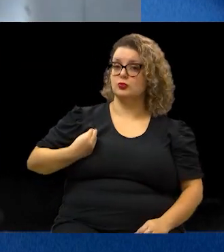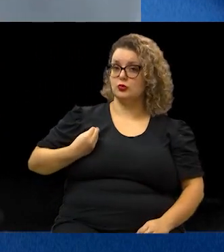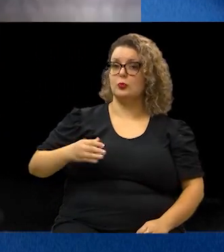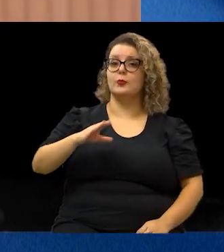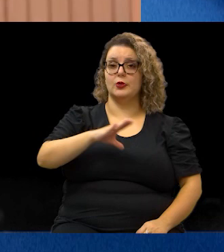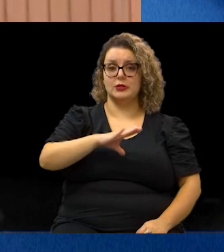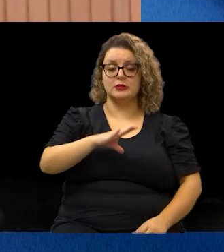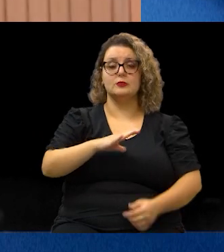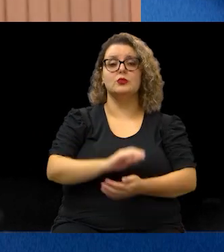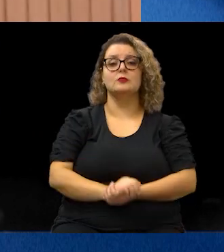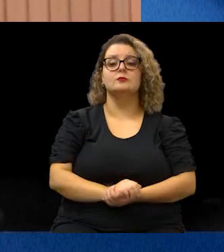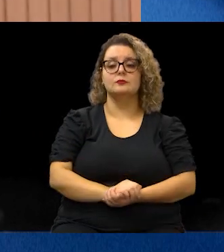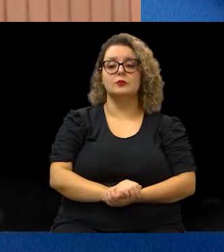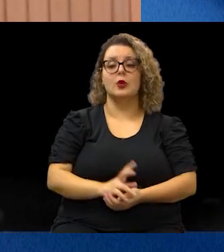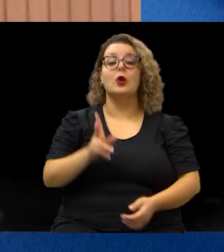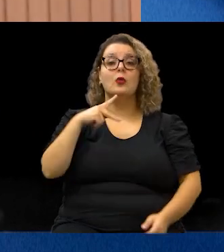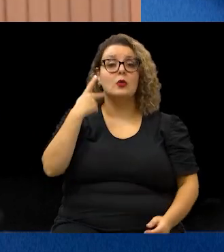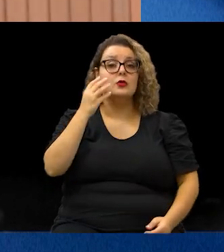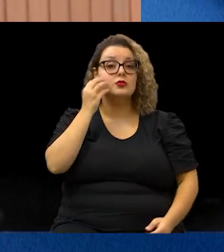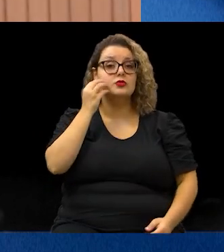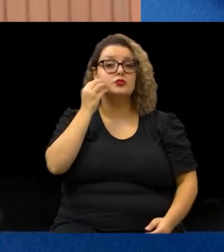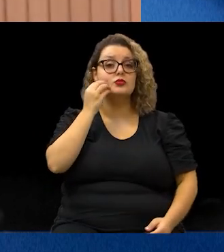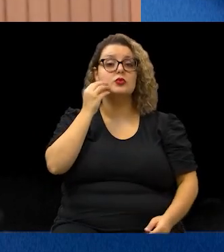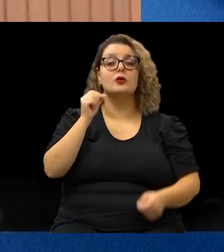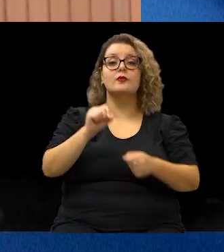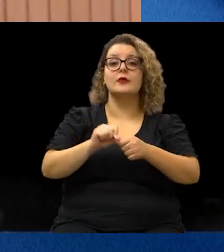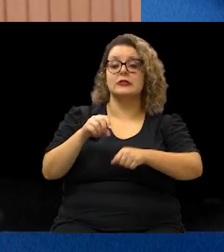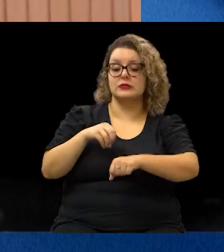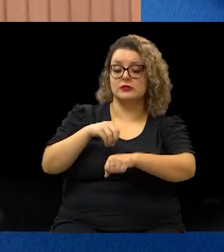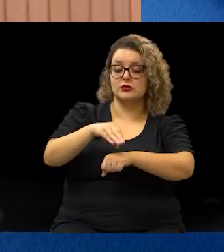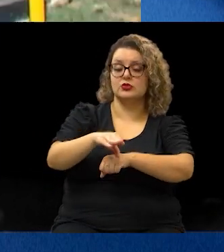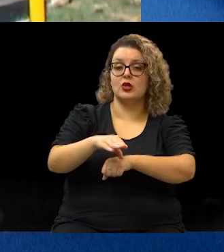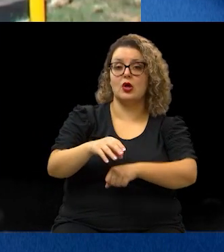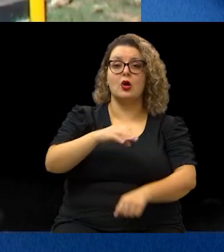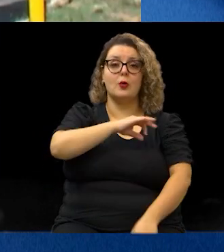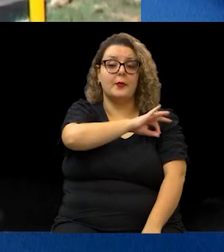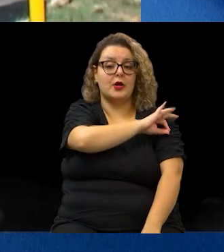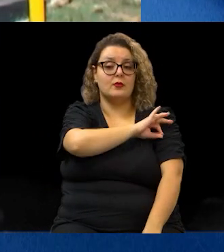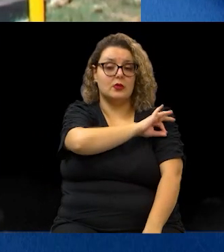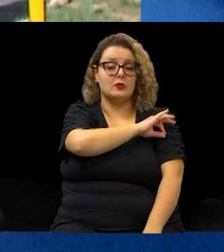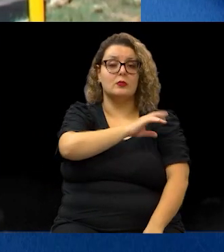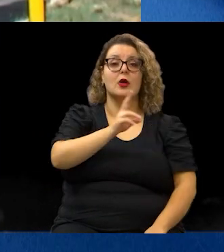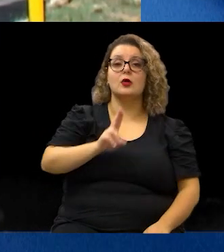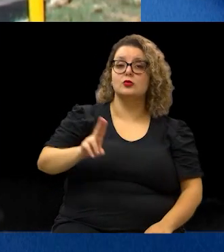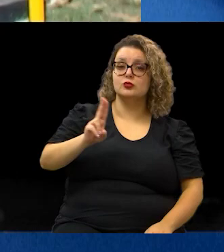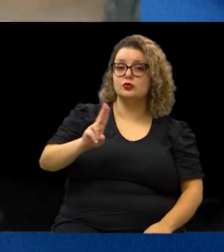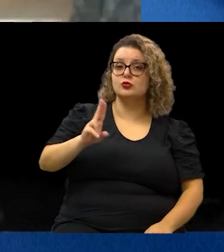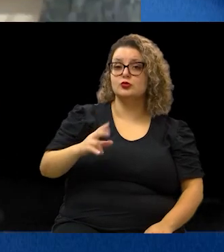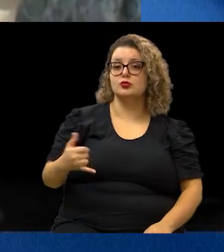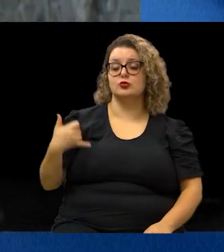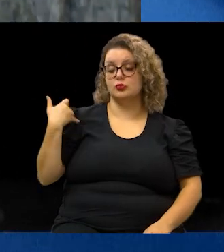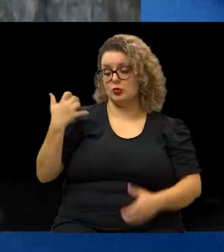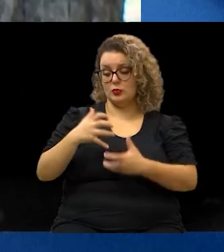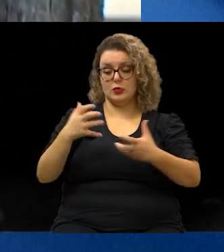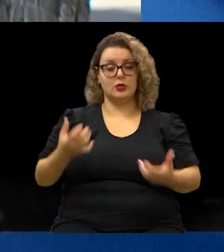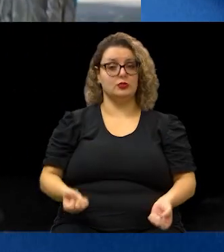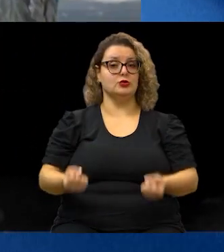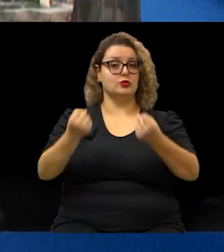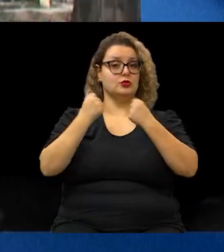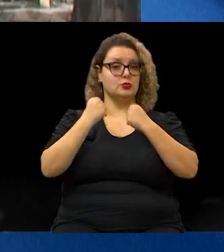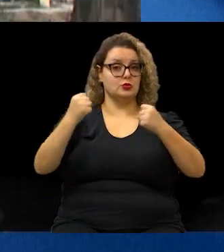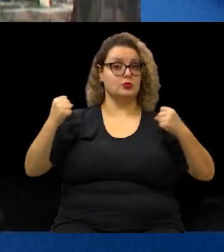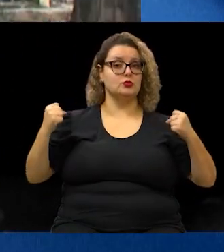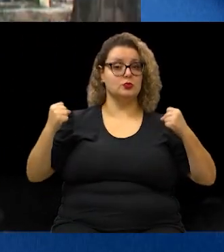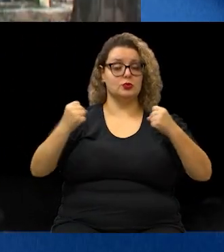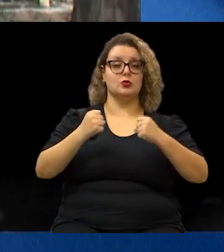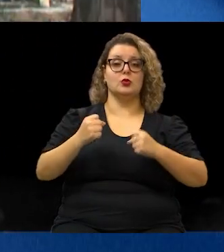município. Vereador Igor Diego faz indicação à Prefeitura para a implantação de academia da terceira idade,